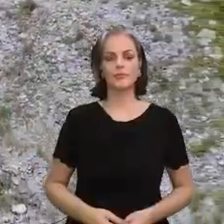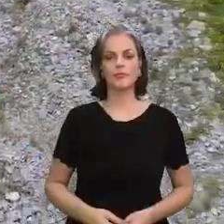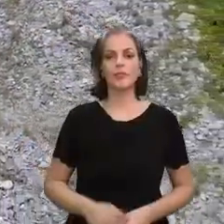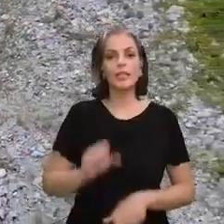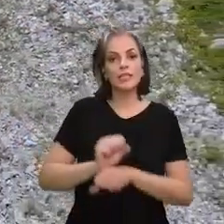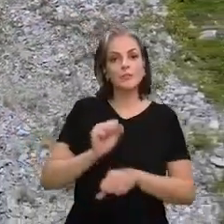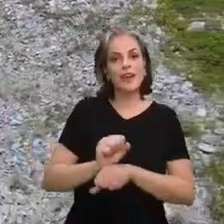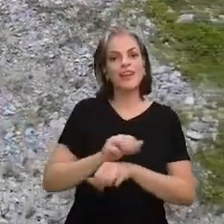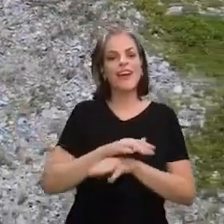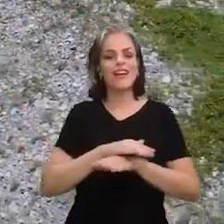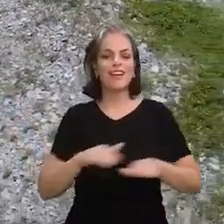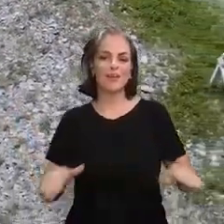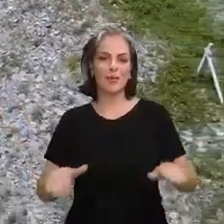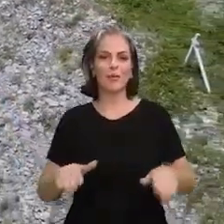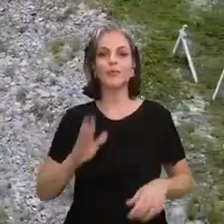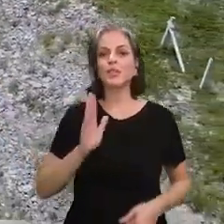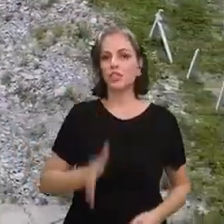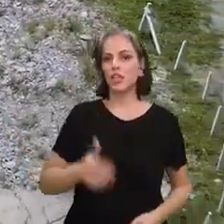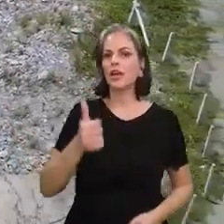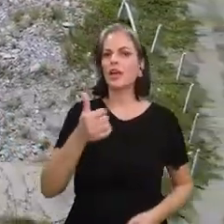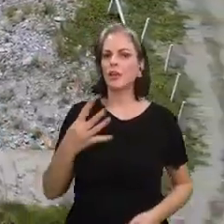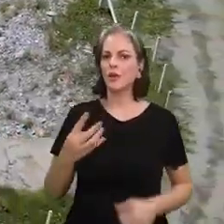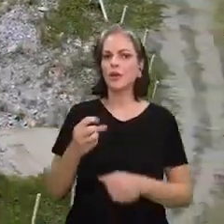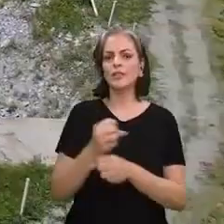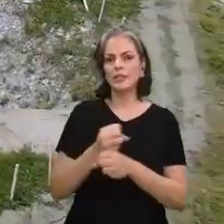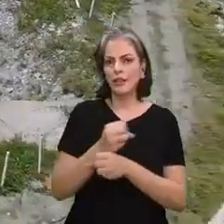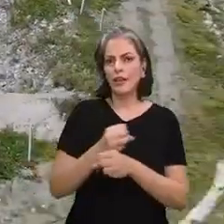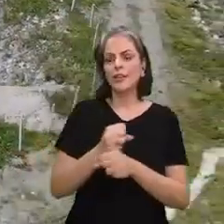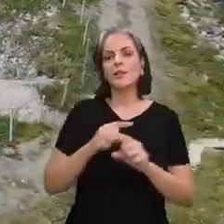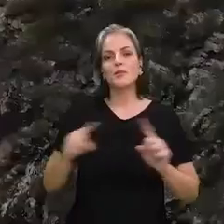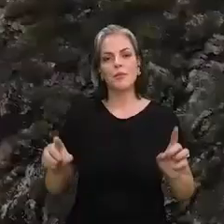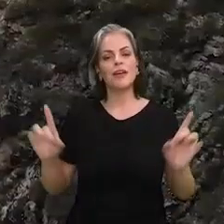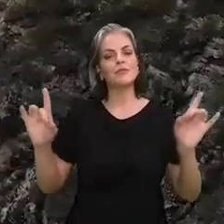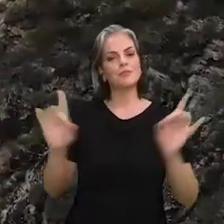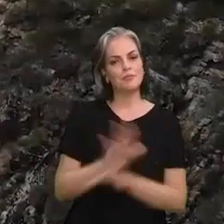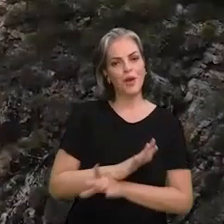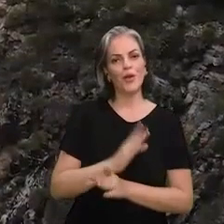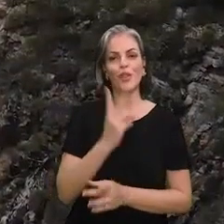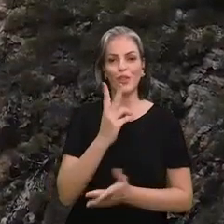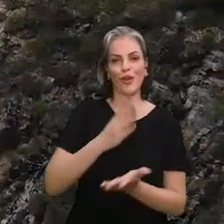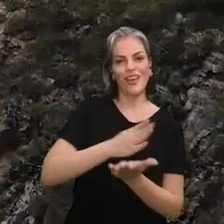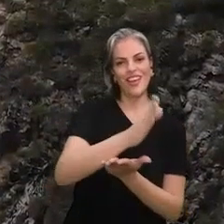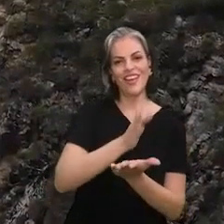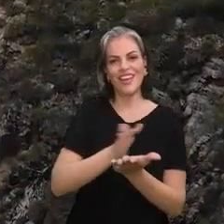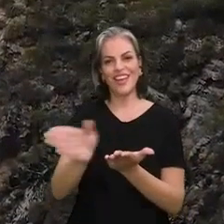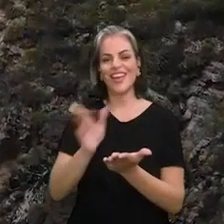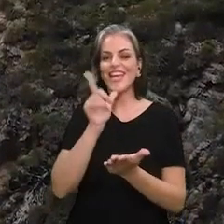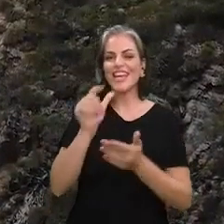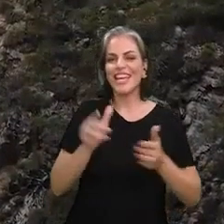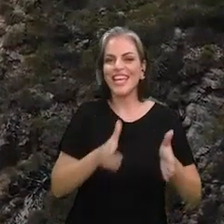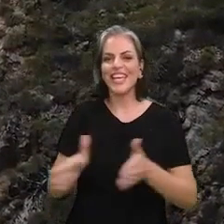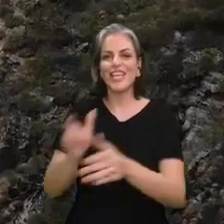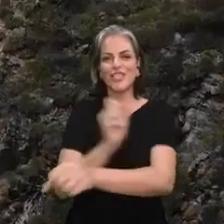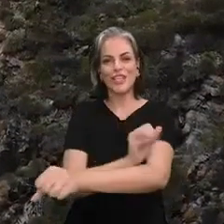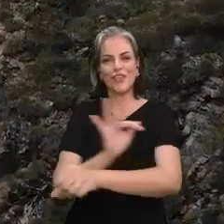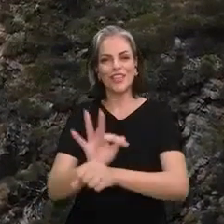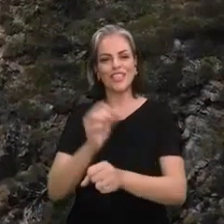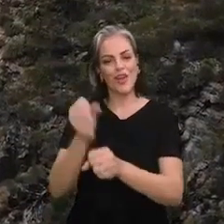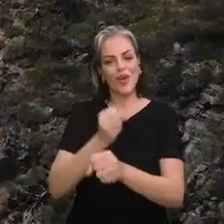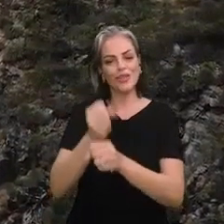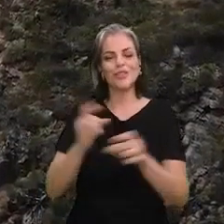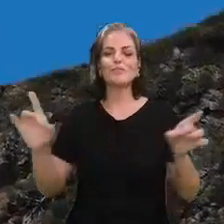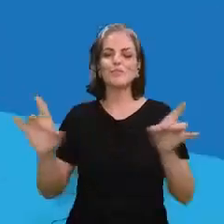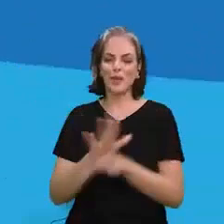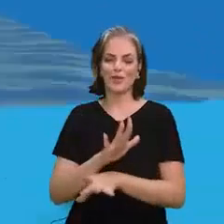Acabou a espera. Depois de 14 anos, finalmente os dois eixos da transposição do São Francisco estão concluídos.